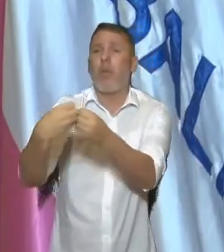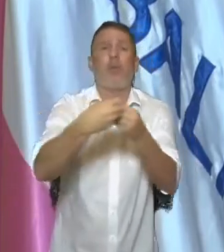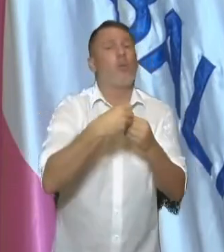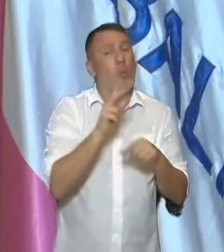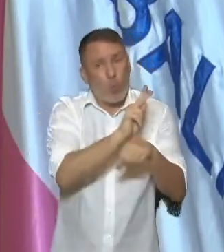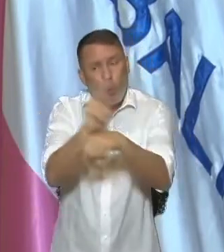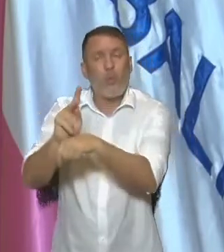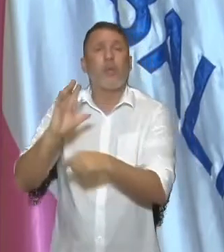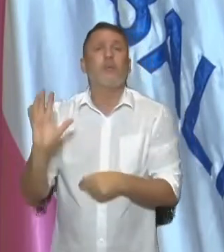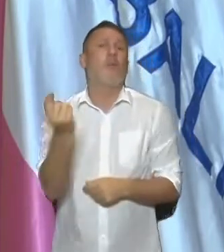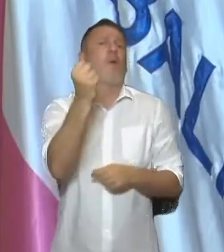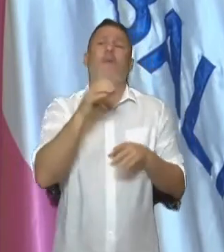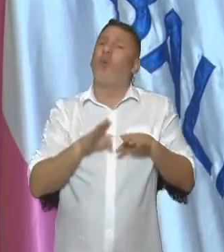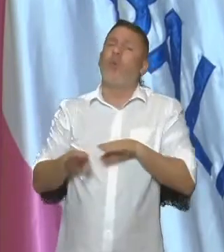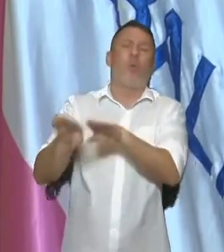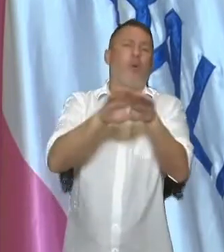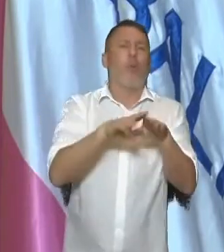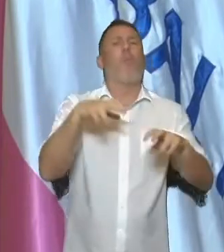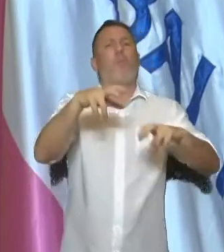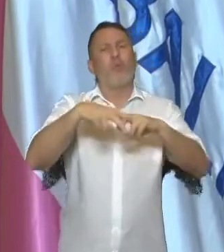assim, ainda exige muita cautela. Obrigado. Obrigado.